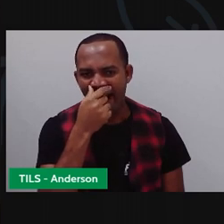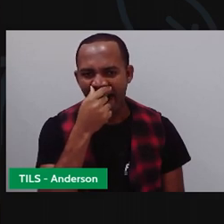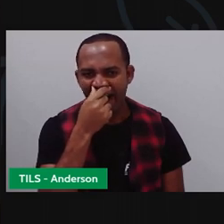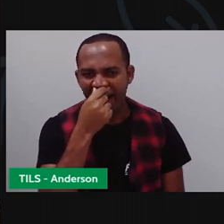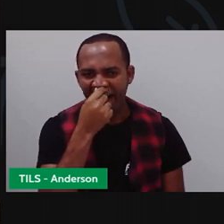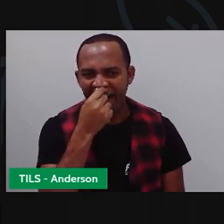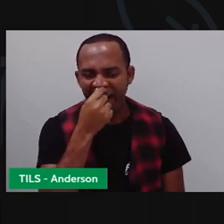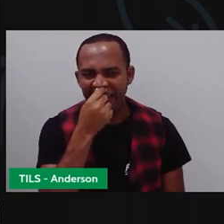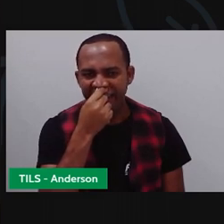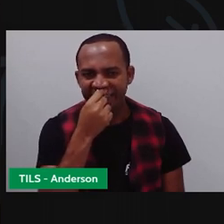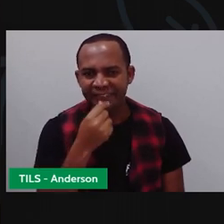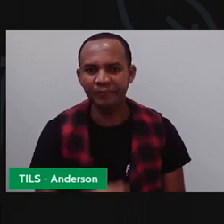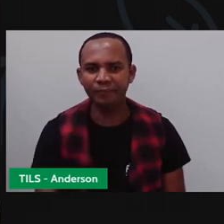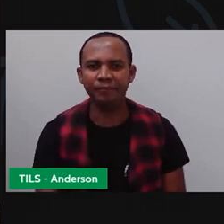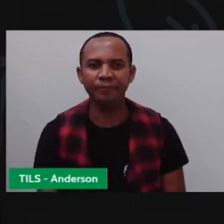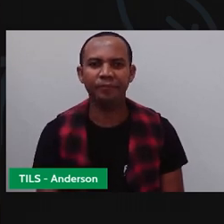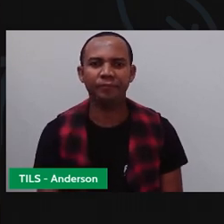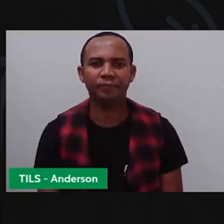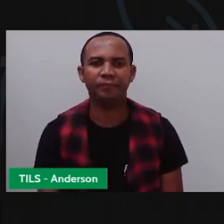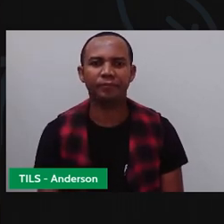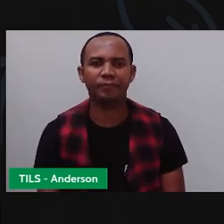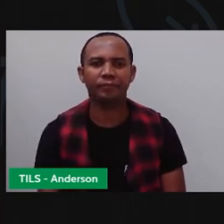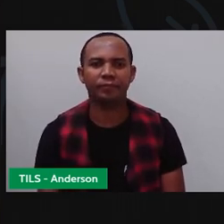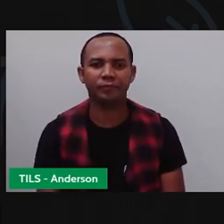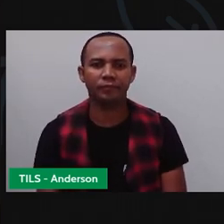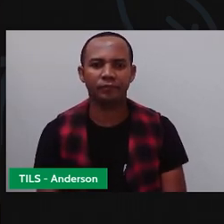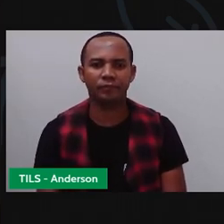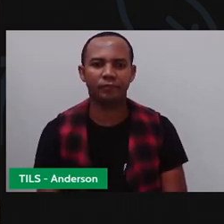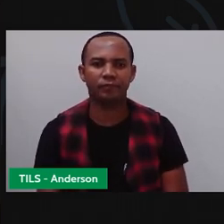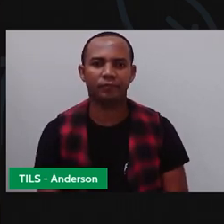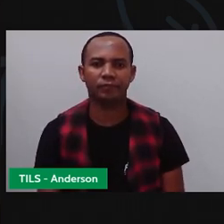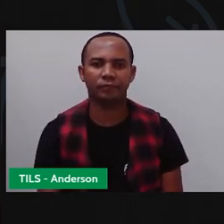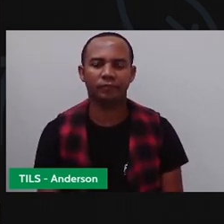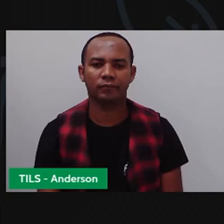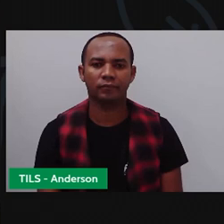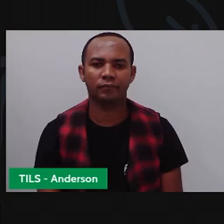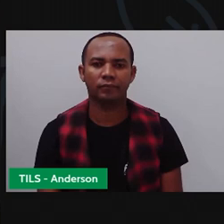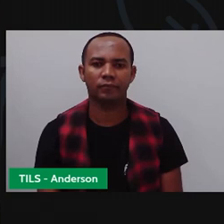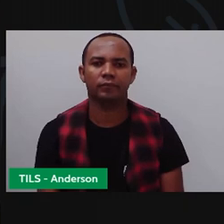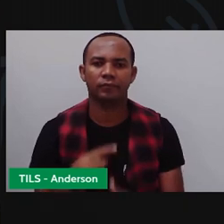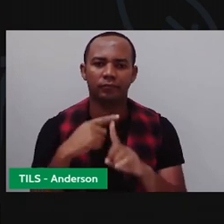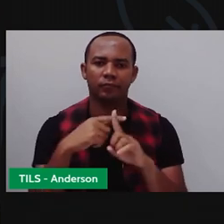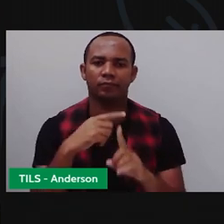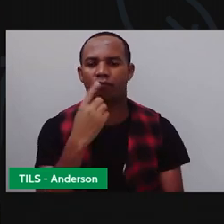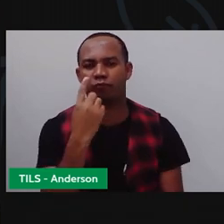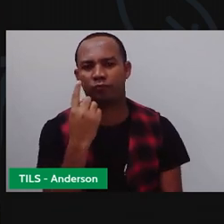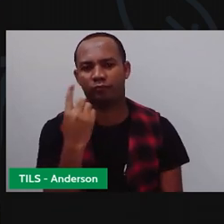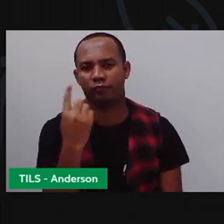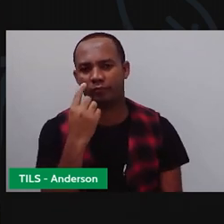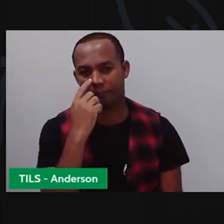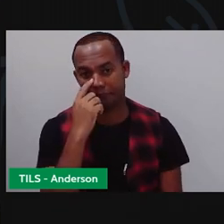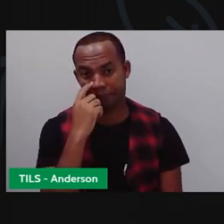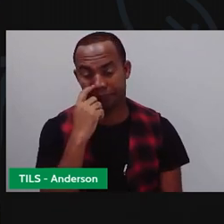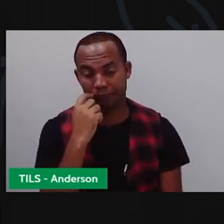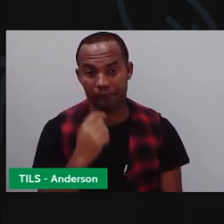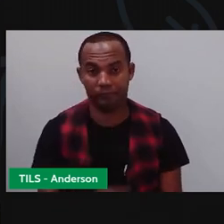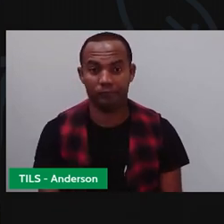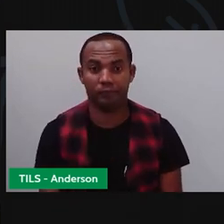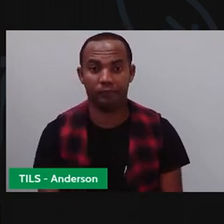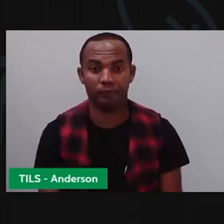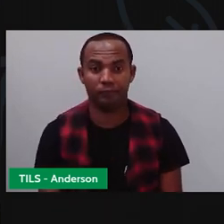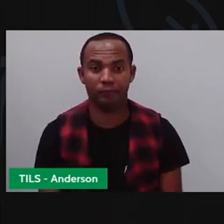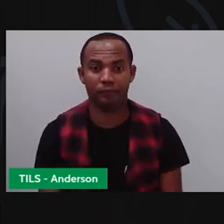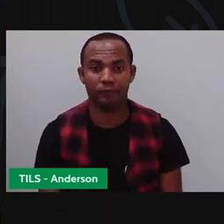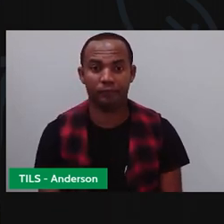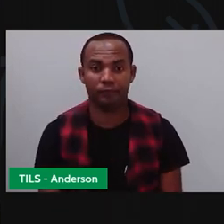para onde? Para aqui, não é isso? Então, aqui eu vou somar o quê mais? Um. Porque eu desci o quê aqui, ó? Dezesseis.